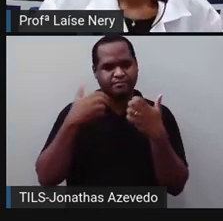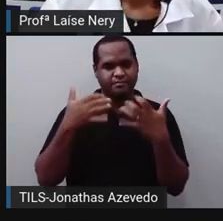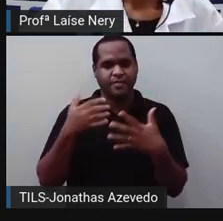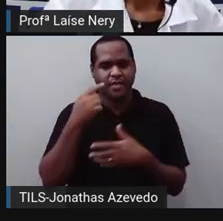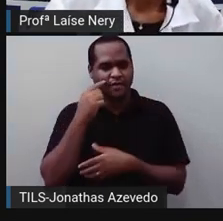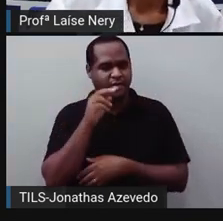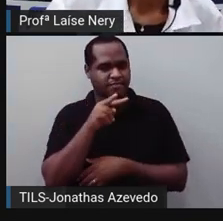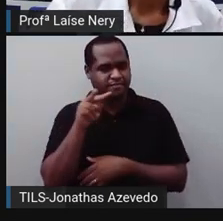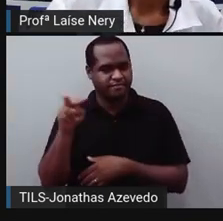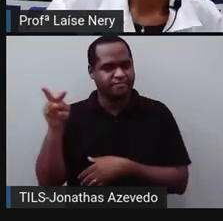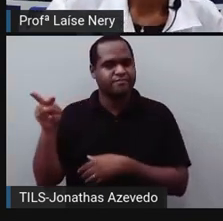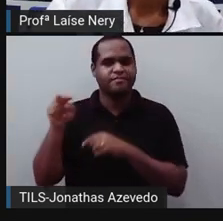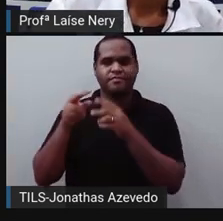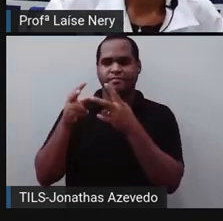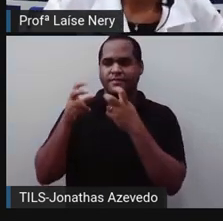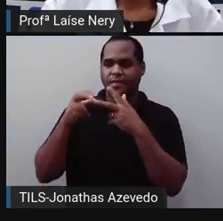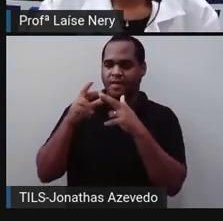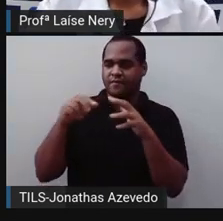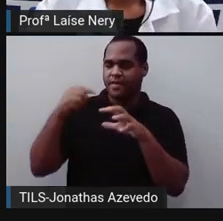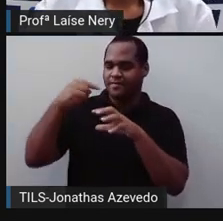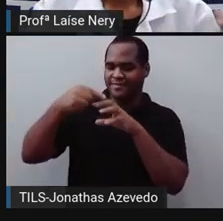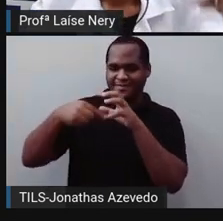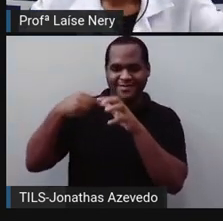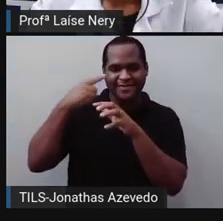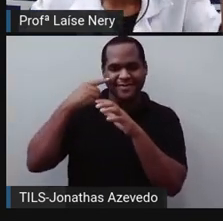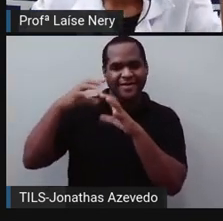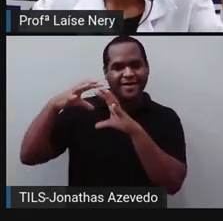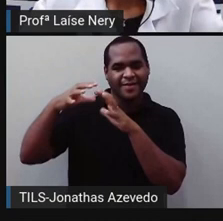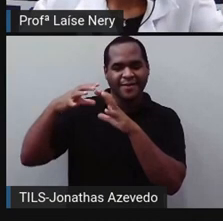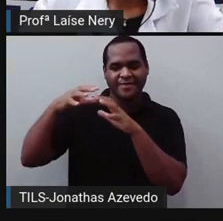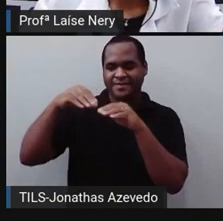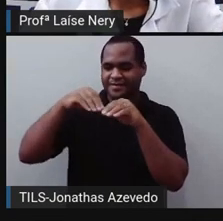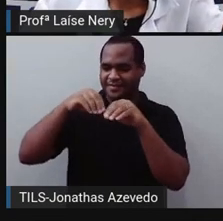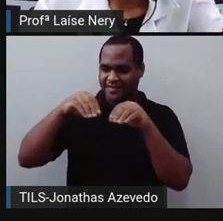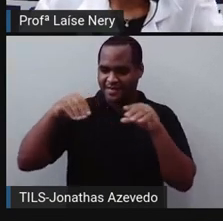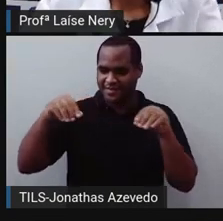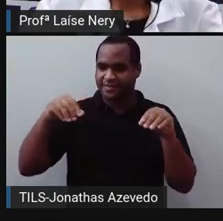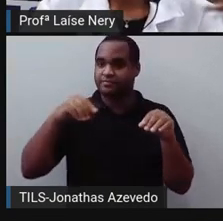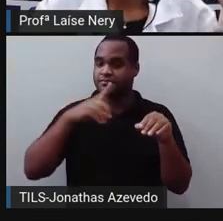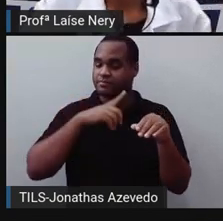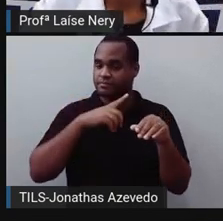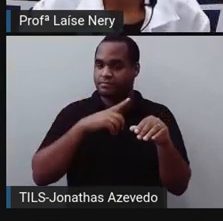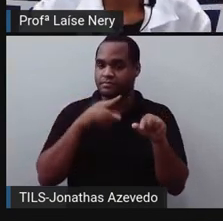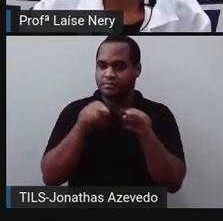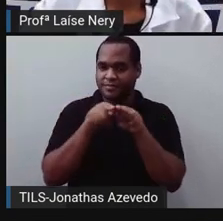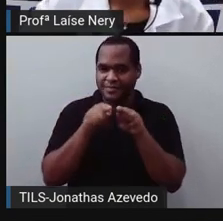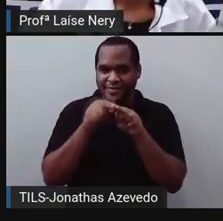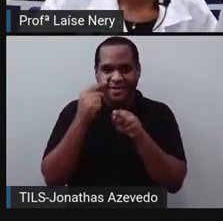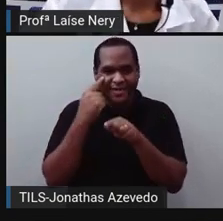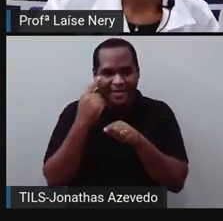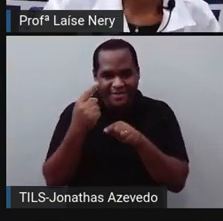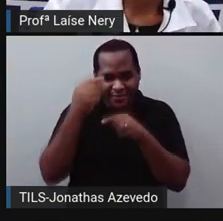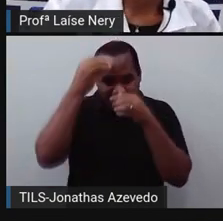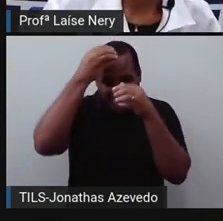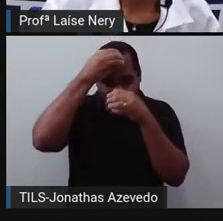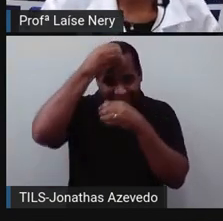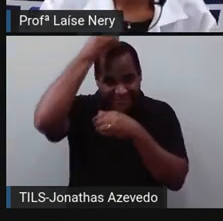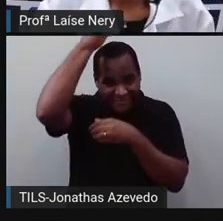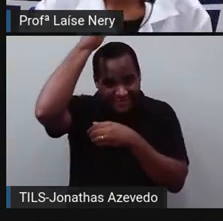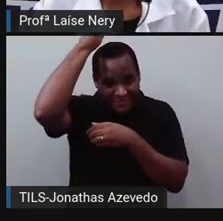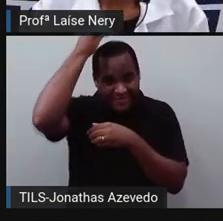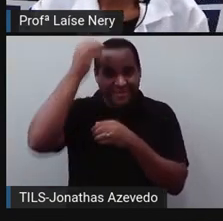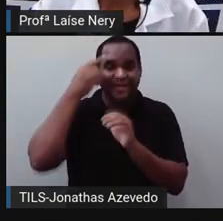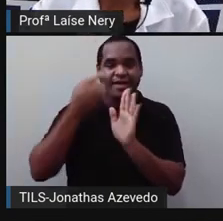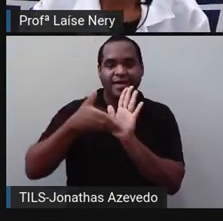um globo terrestre, um chapéuzinho desse aqui de duende, um livro,